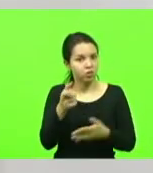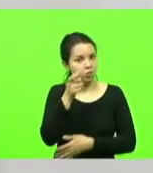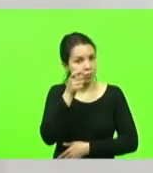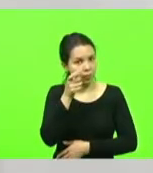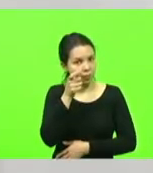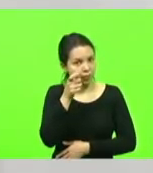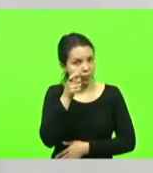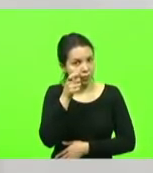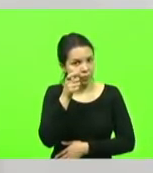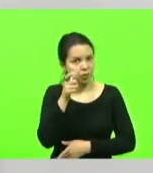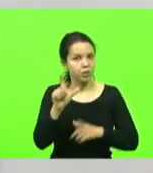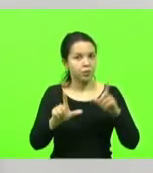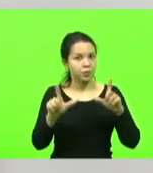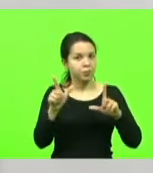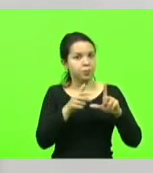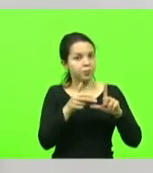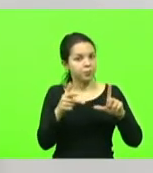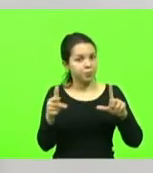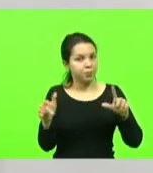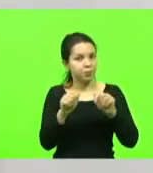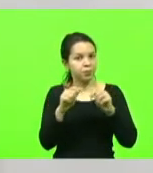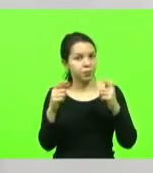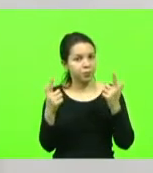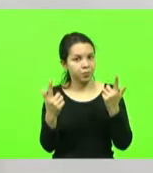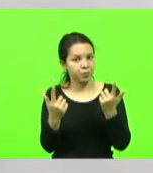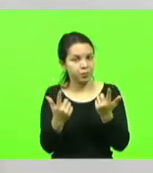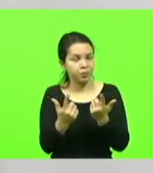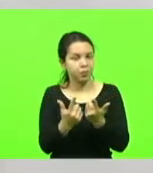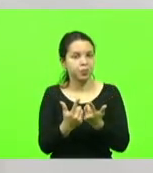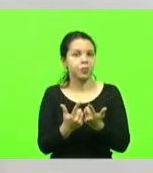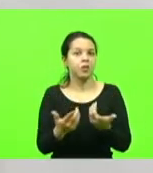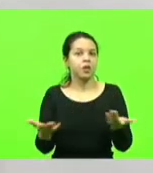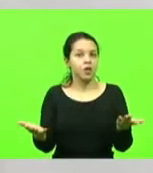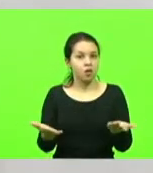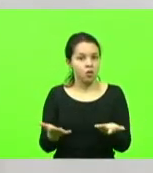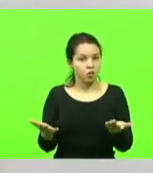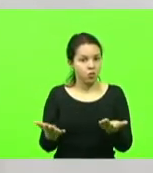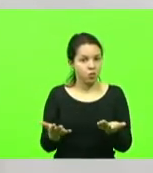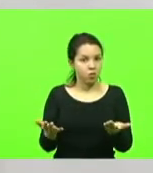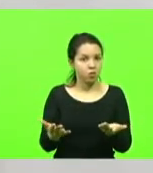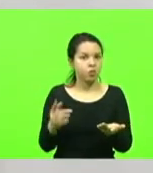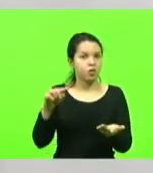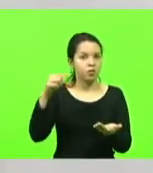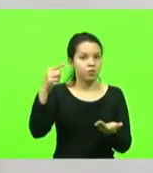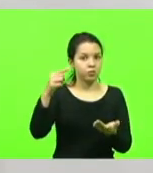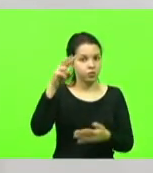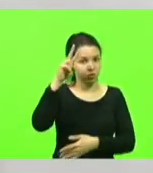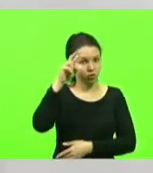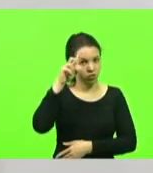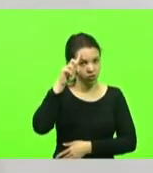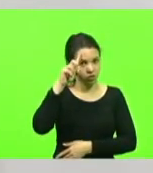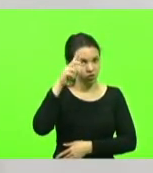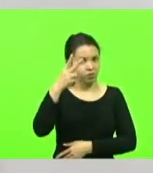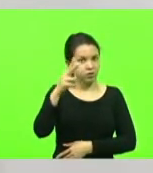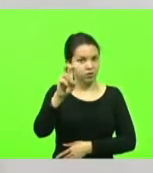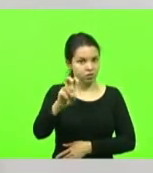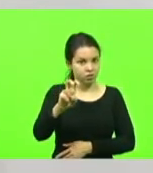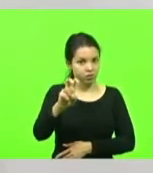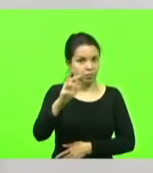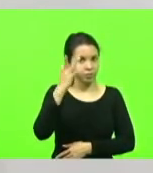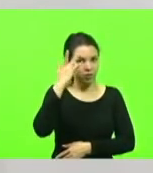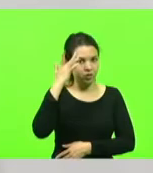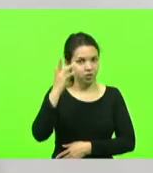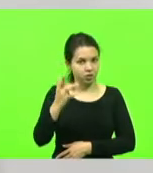comunicação da Assembleia, agora, no próximo dia 25, amanhã, quero me congratular